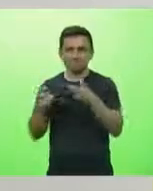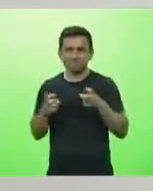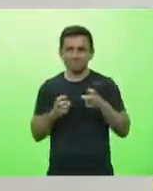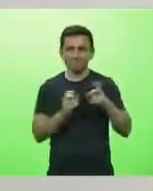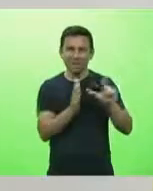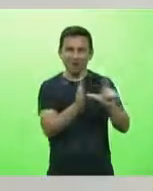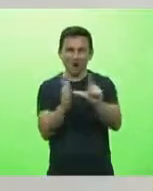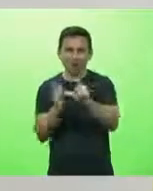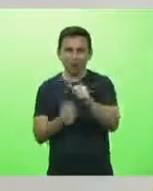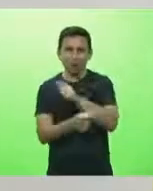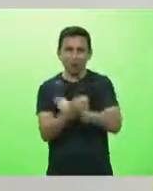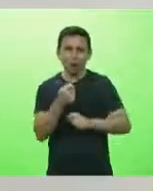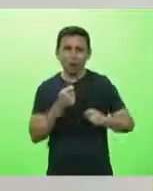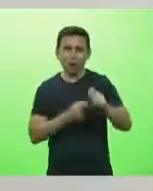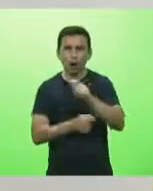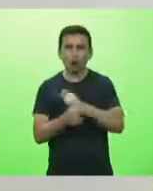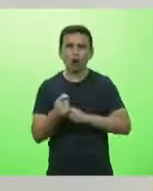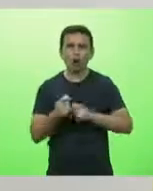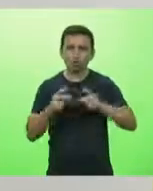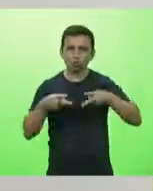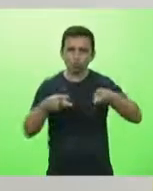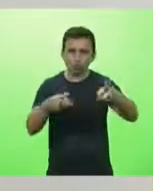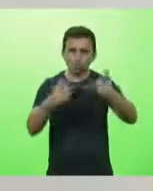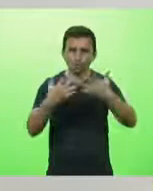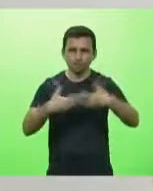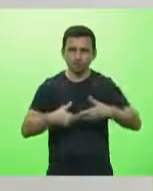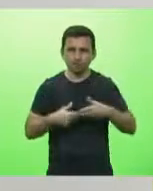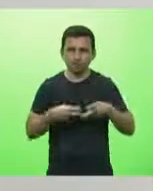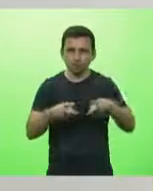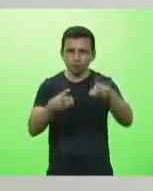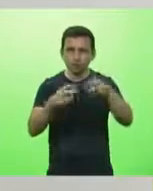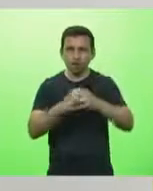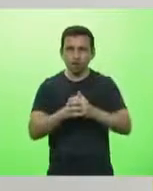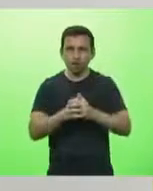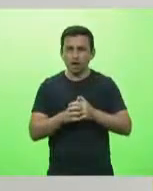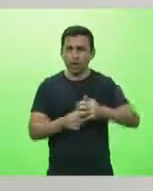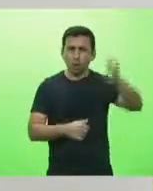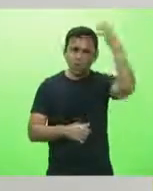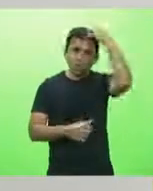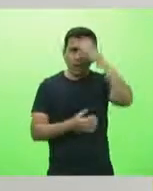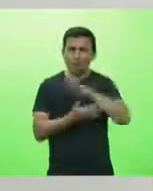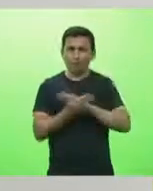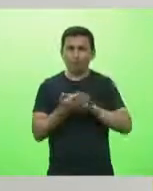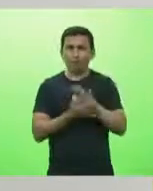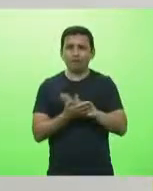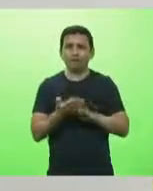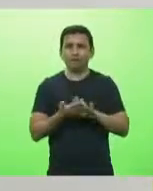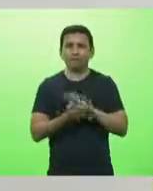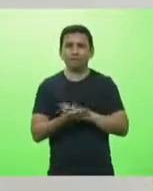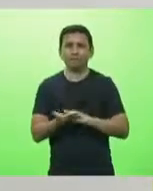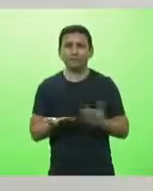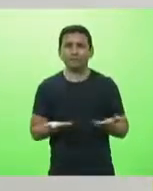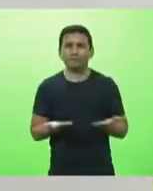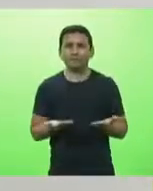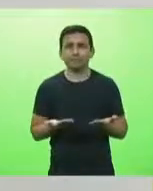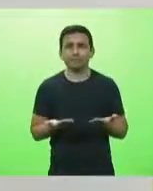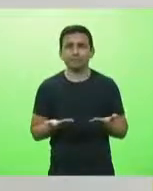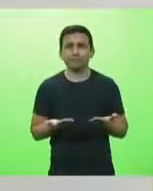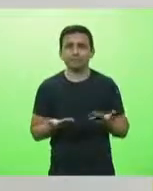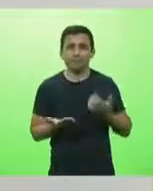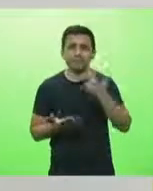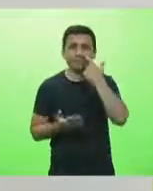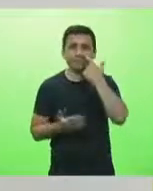está funcionando, não foi culpado disso, porque a gente entra, vai entrar aqui,